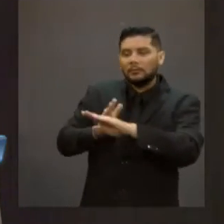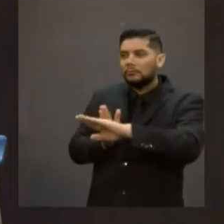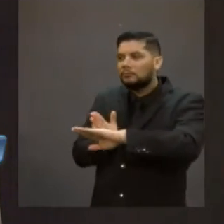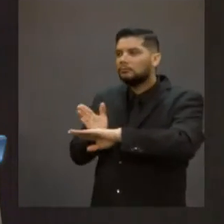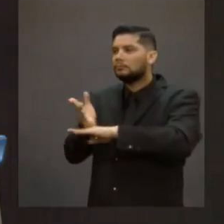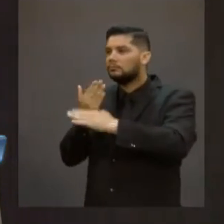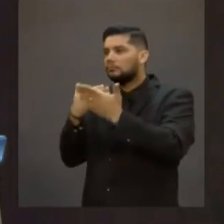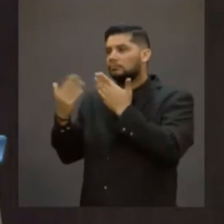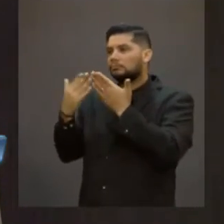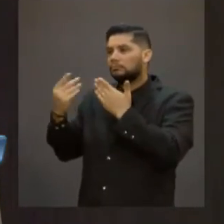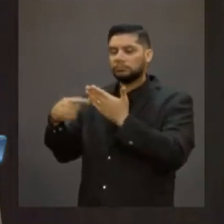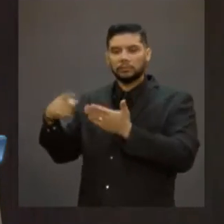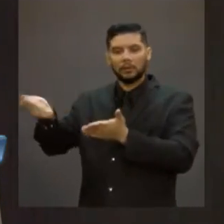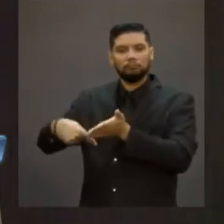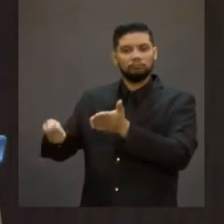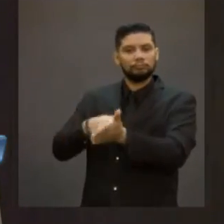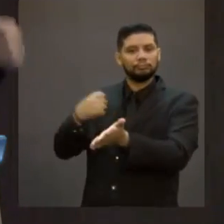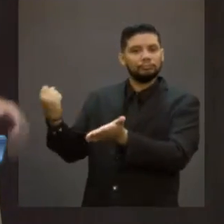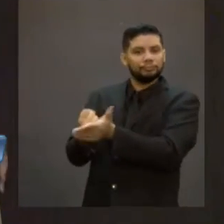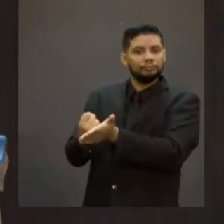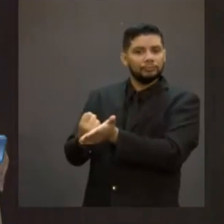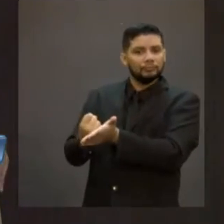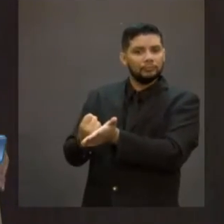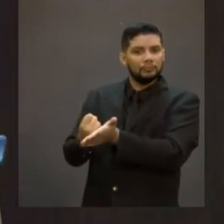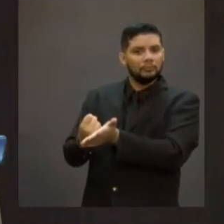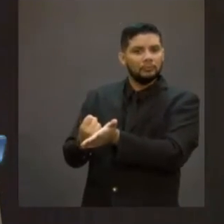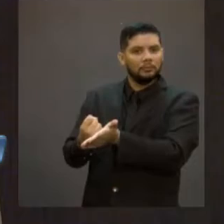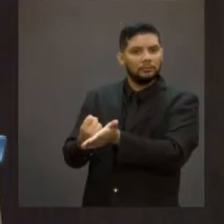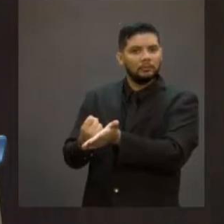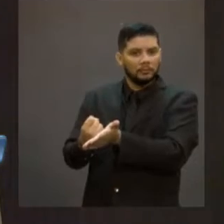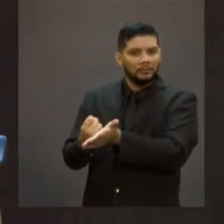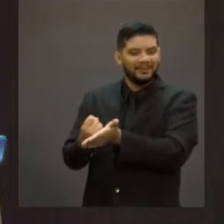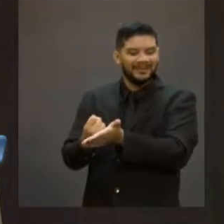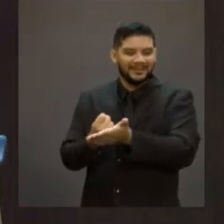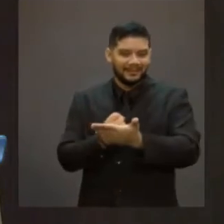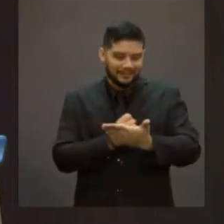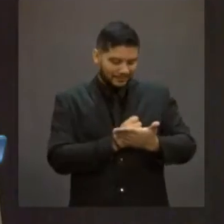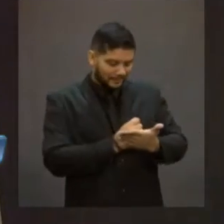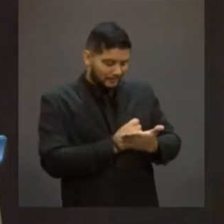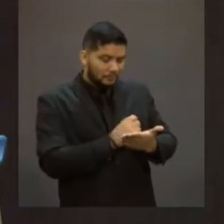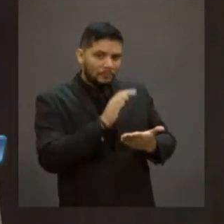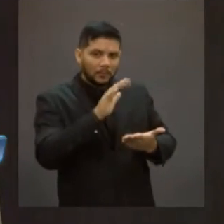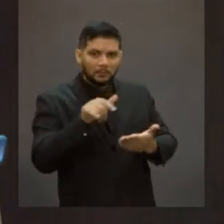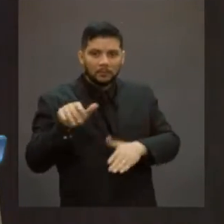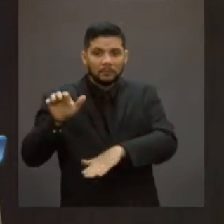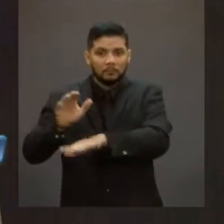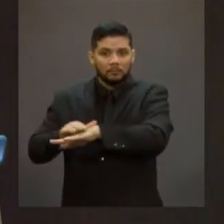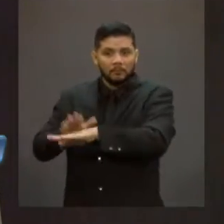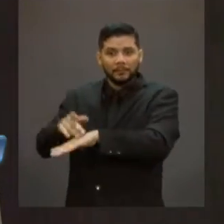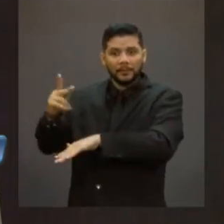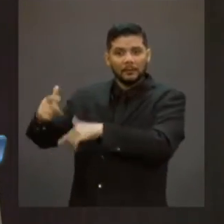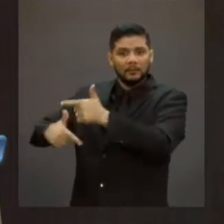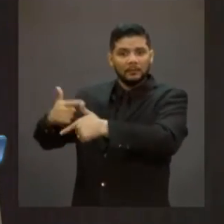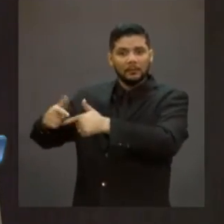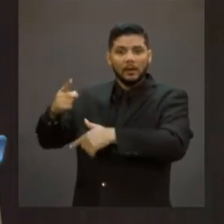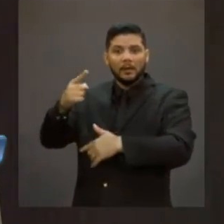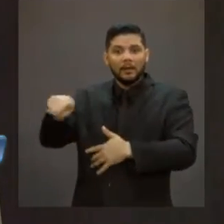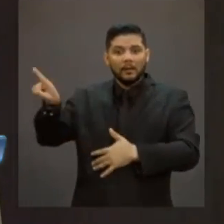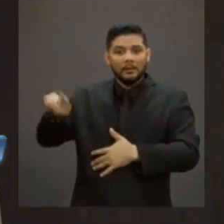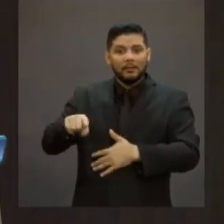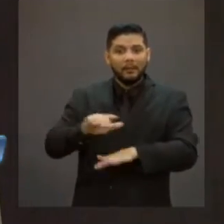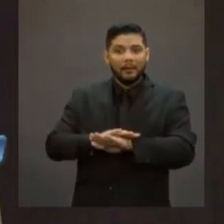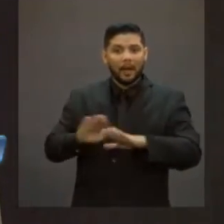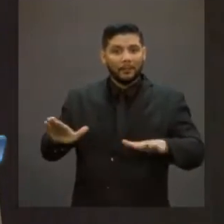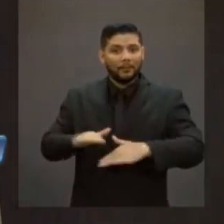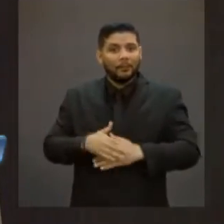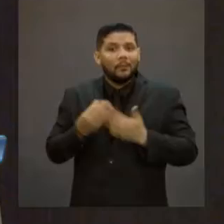extingo o serviço, quem é que vai dar o laudo? E o serviço foi extinto. E o pior, foi extinto numa canetada de